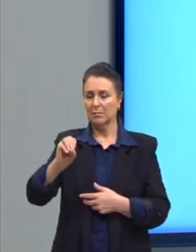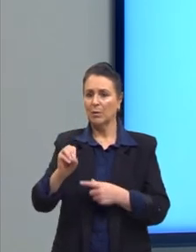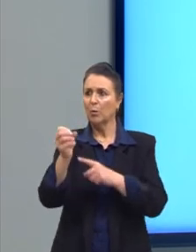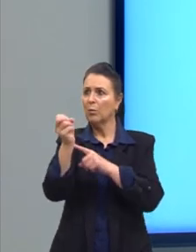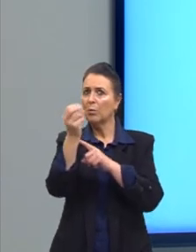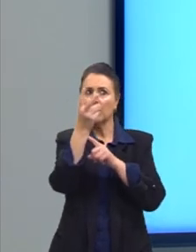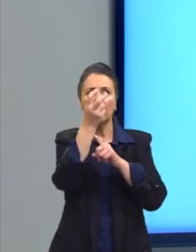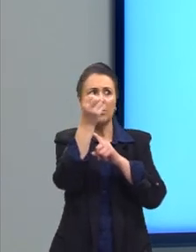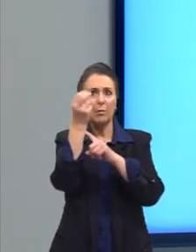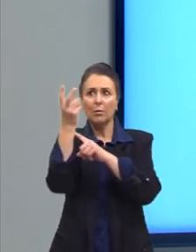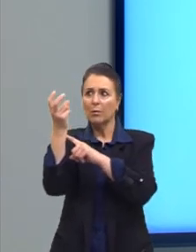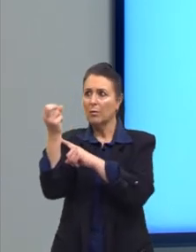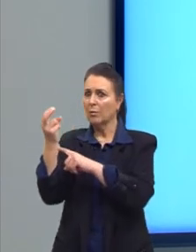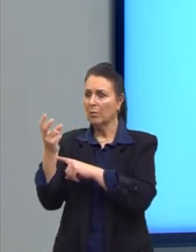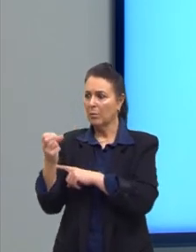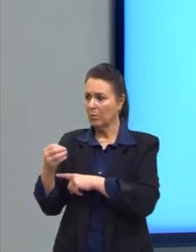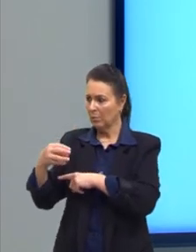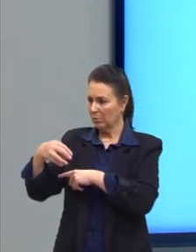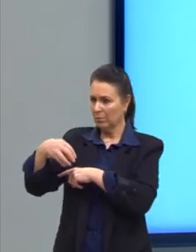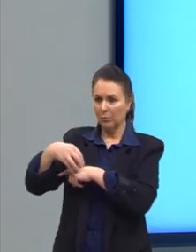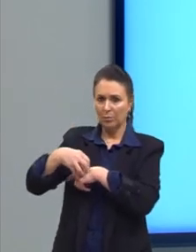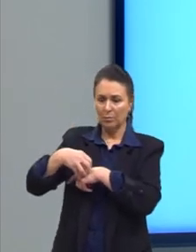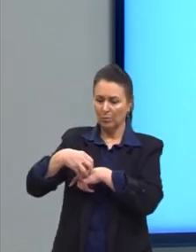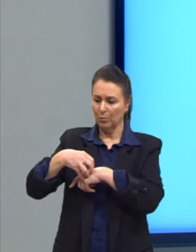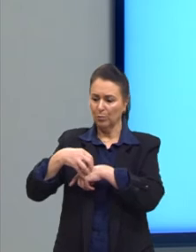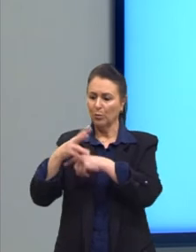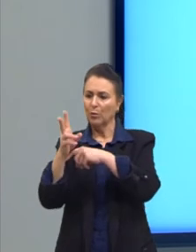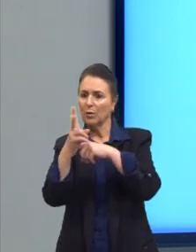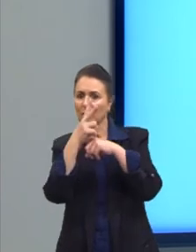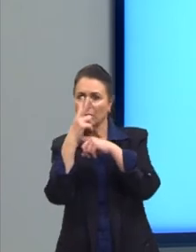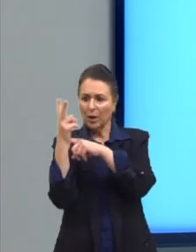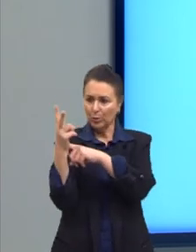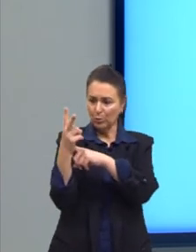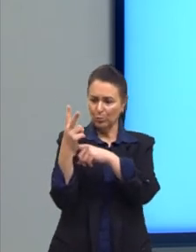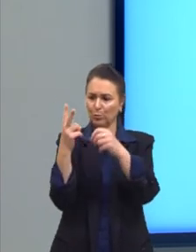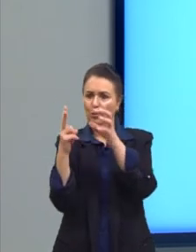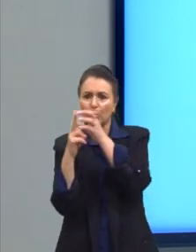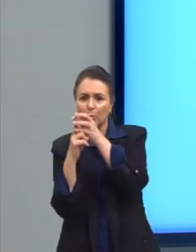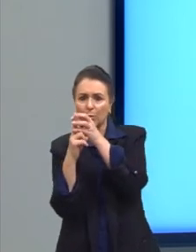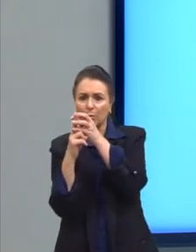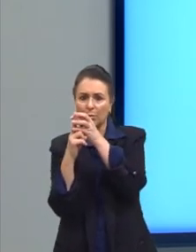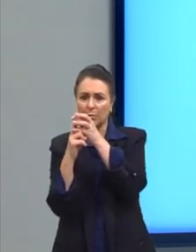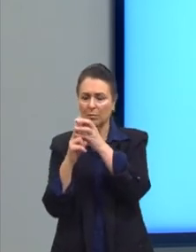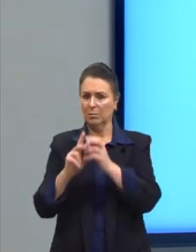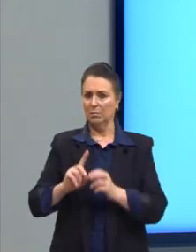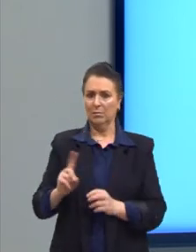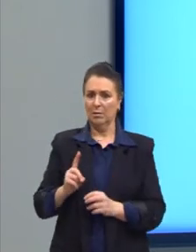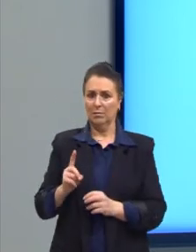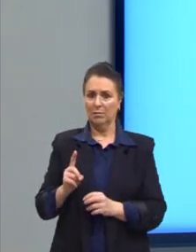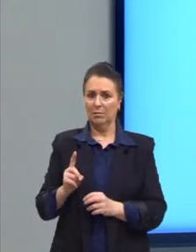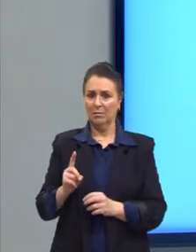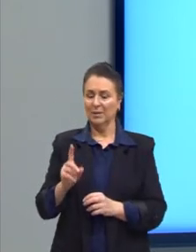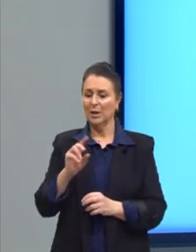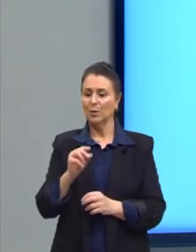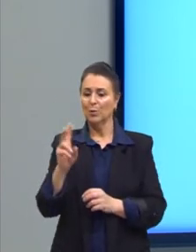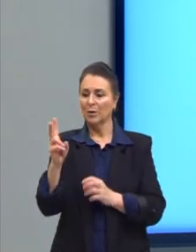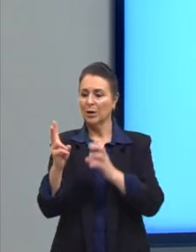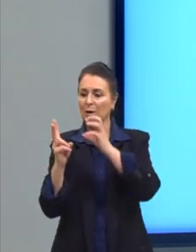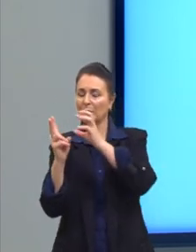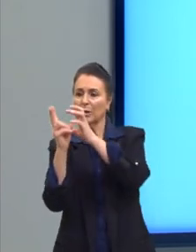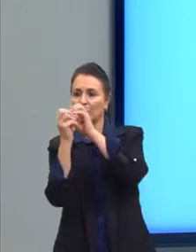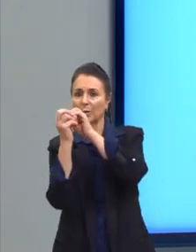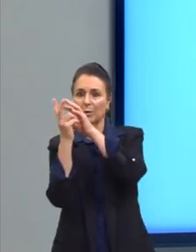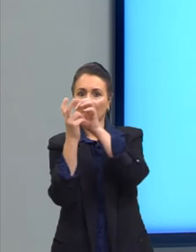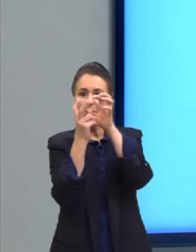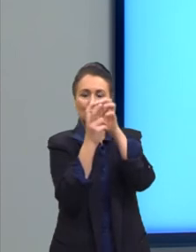eles não vão se instalar nos insetos e nem os insetos vão se instalar no vagalume. Nenhum vai manter uma relação